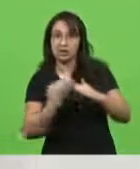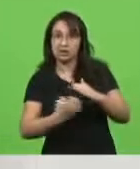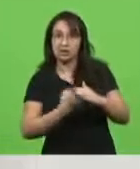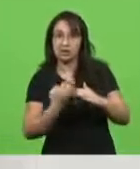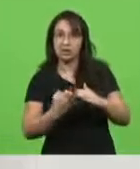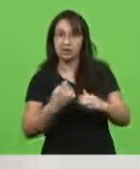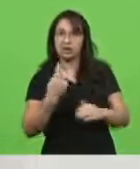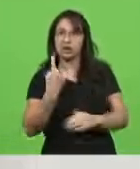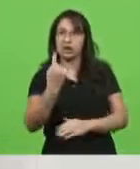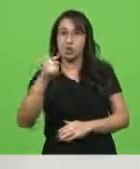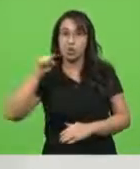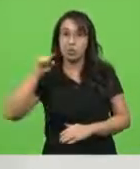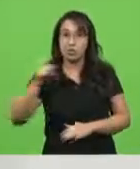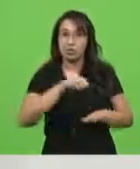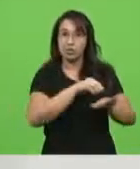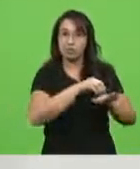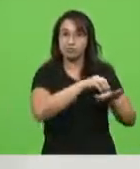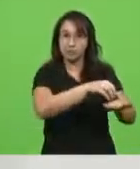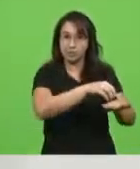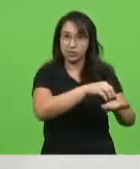1.000 transportadores,